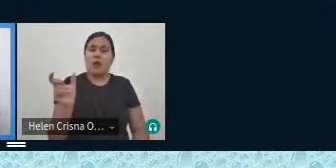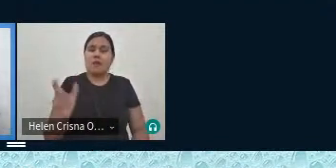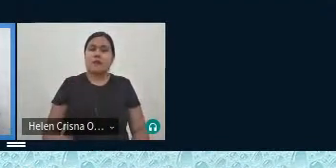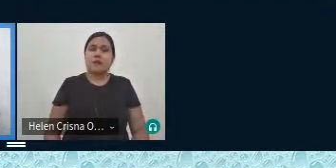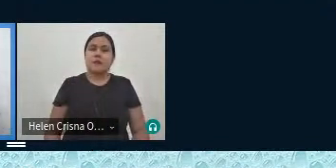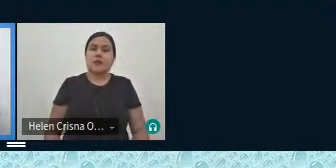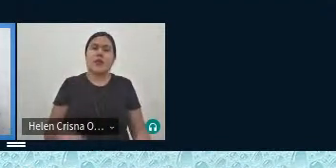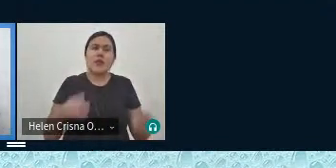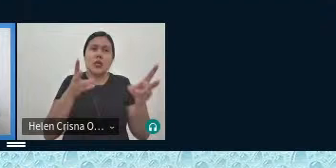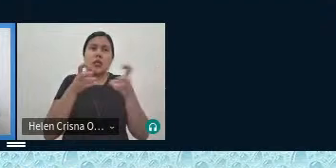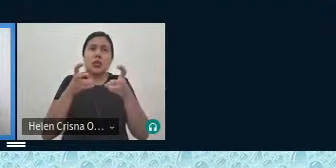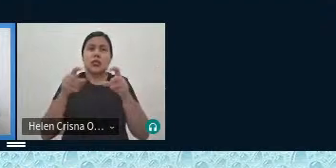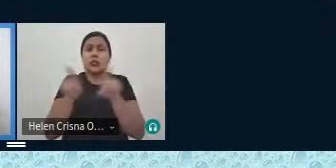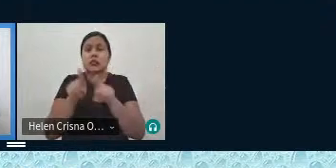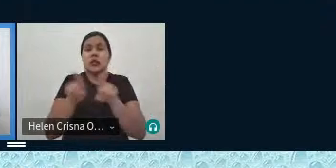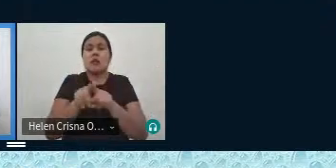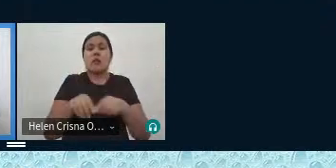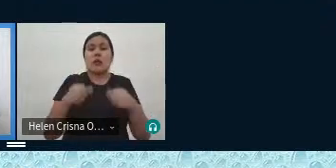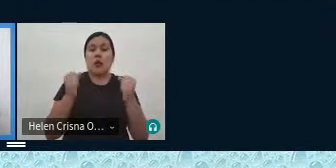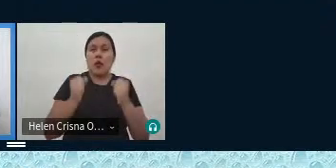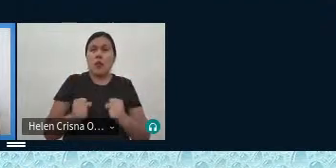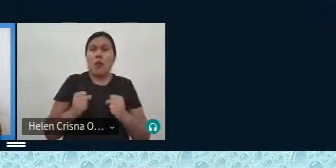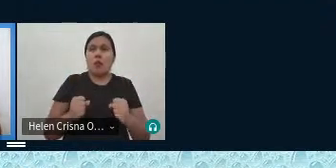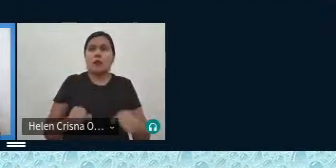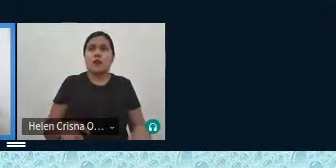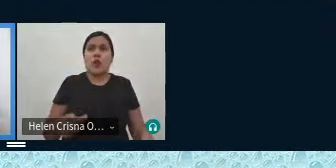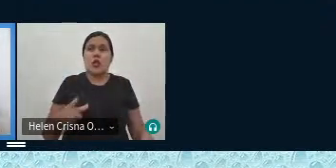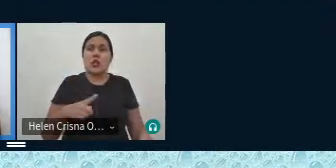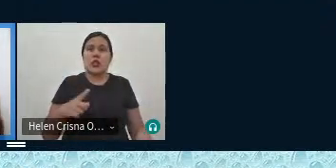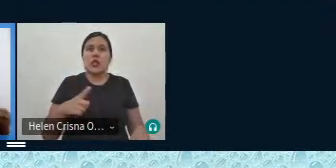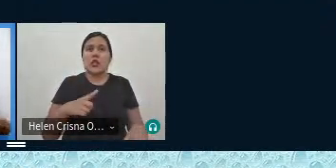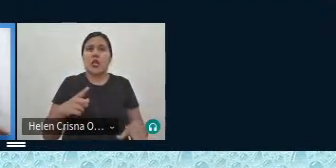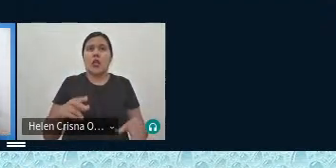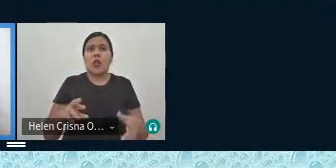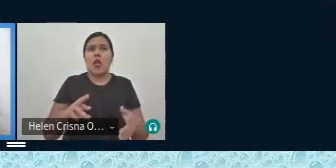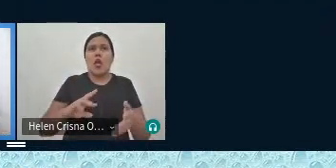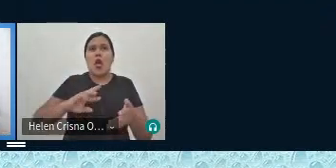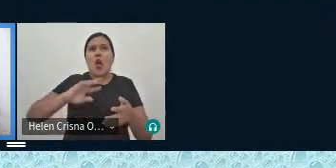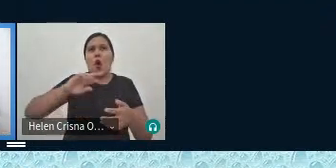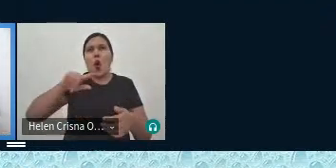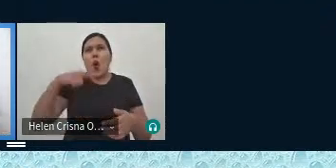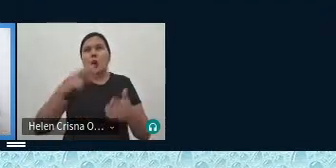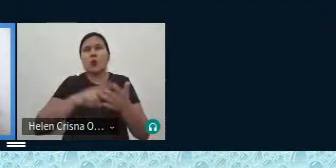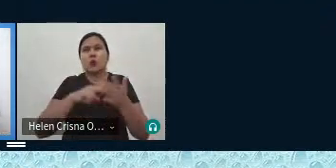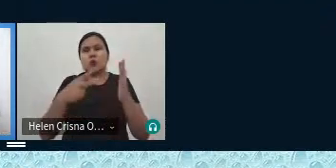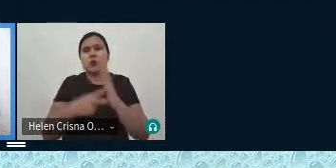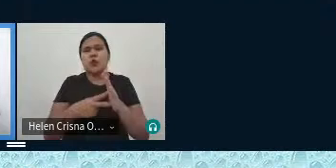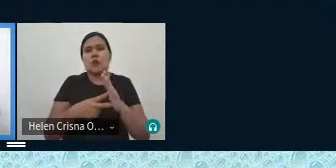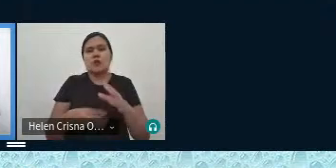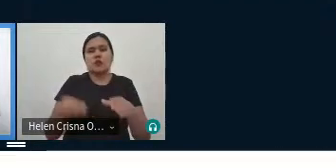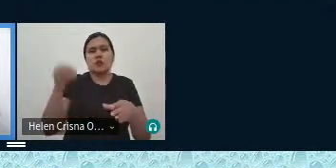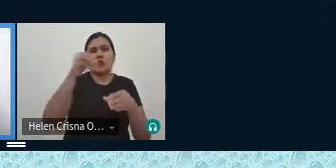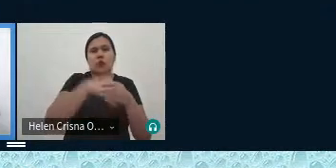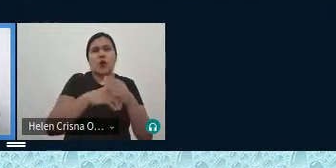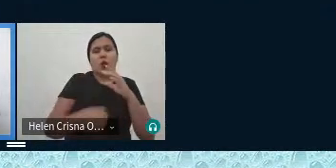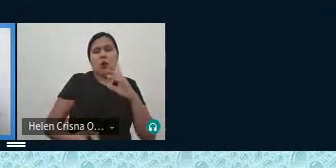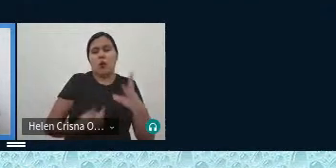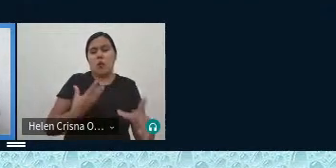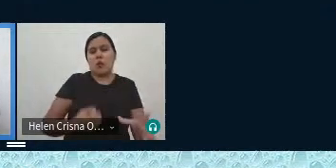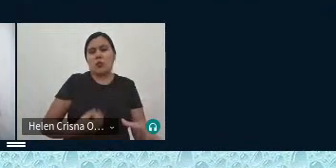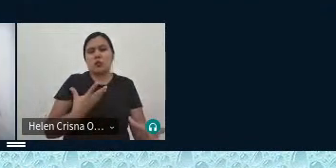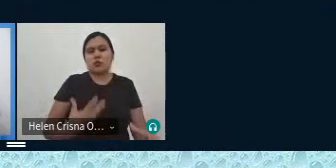de perceber que é possível dar tantos outros significados quando você entra no plano do poético